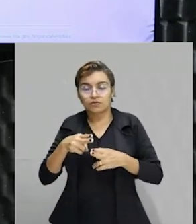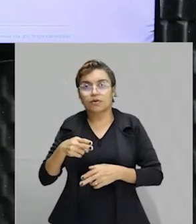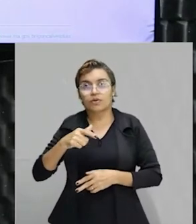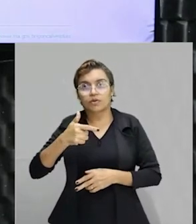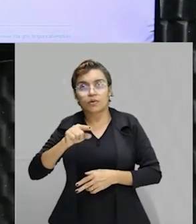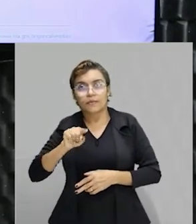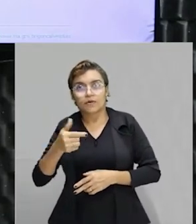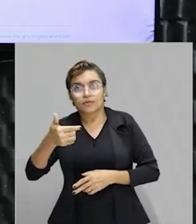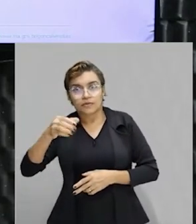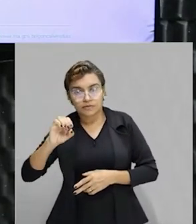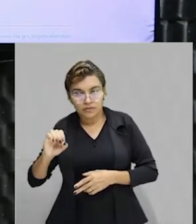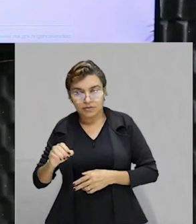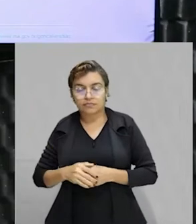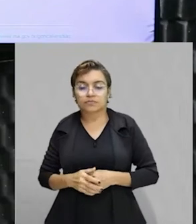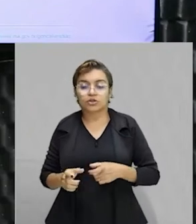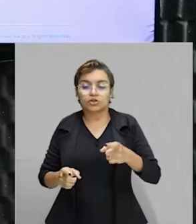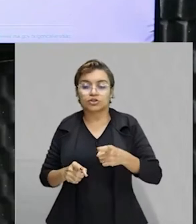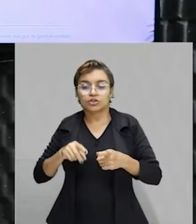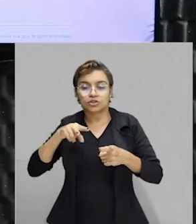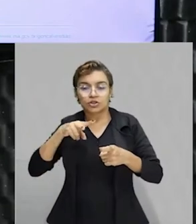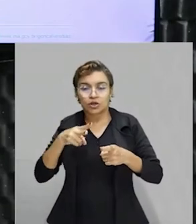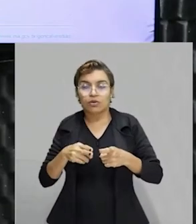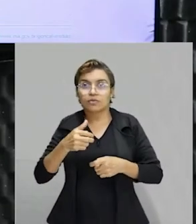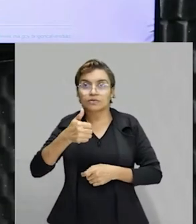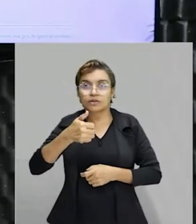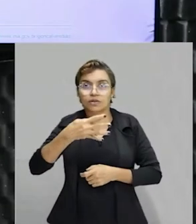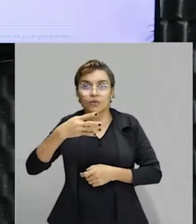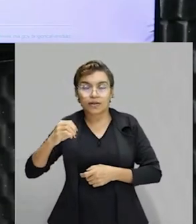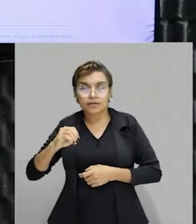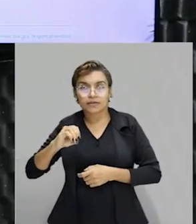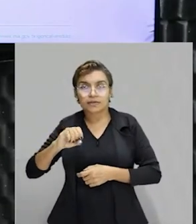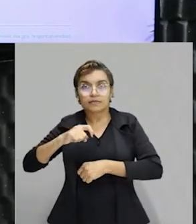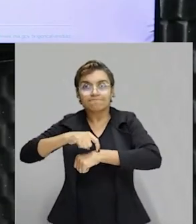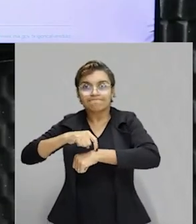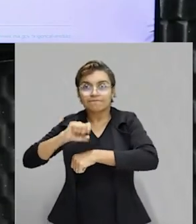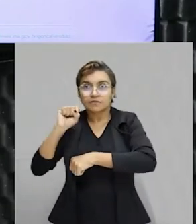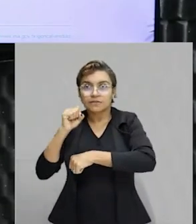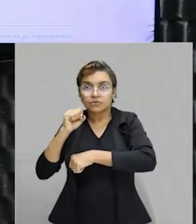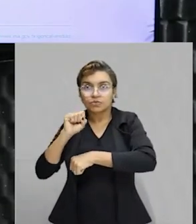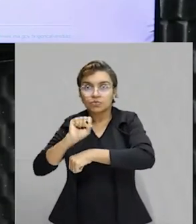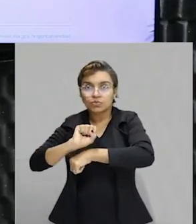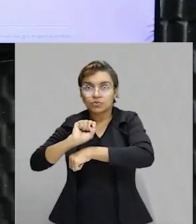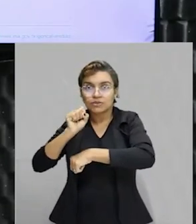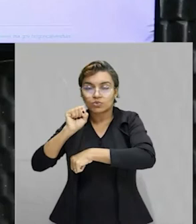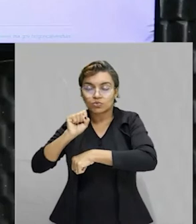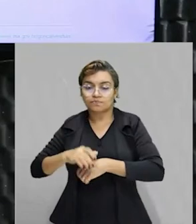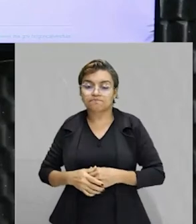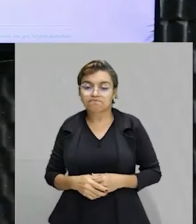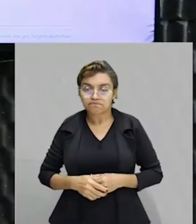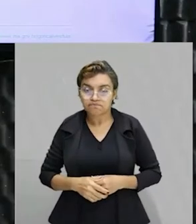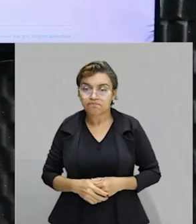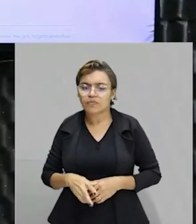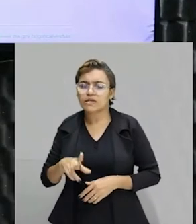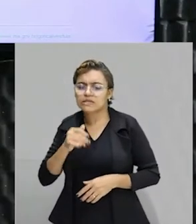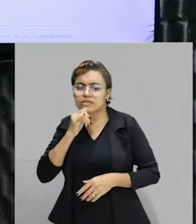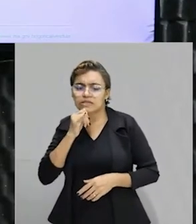caso o meu x deu 140 segundos. Como é que eu achei esse x mesmo? Dividindo 2 e 100 por 15. Vou fazer